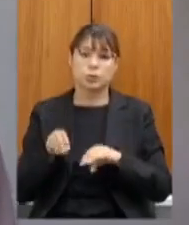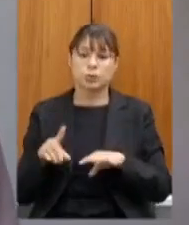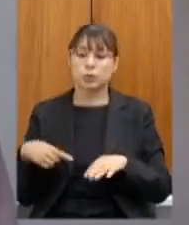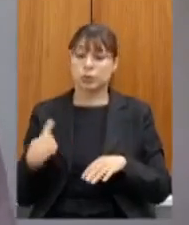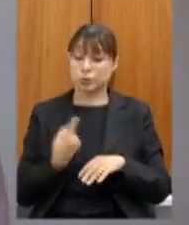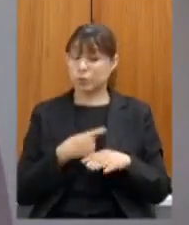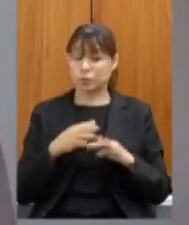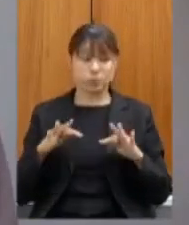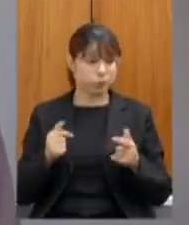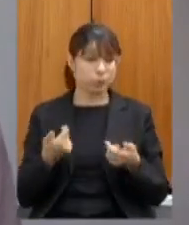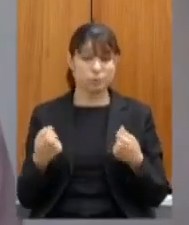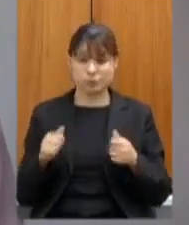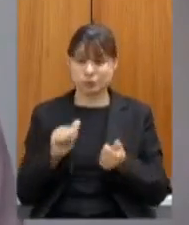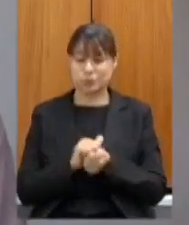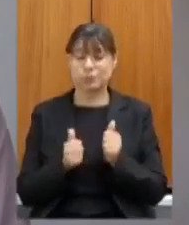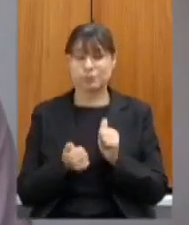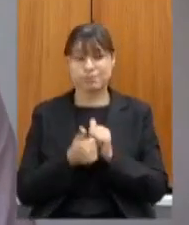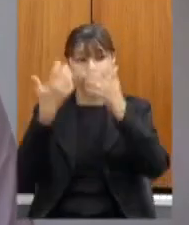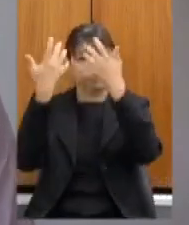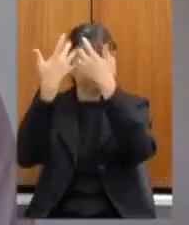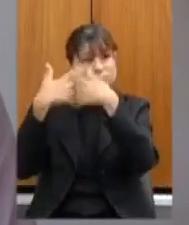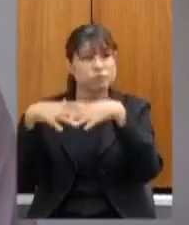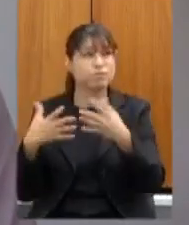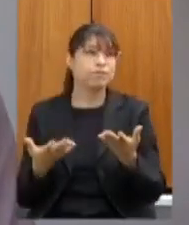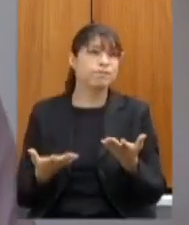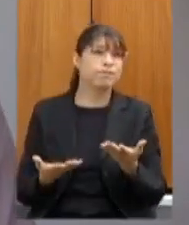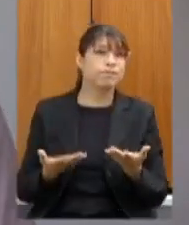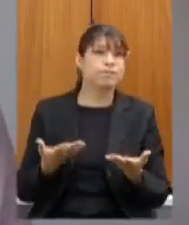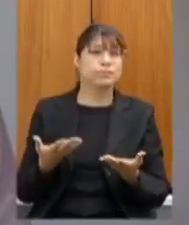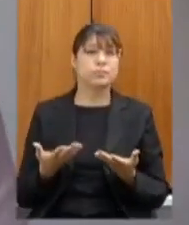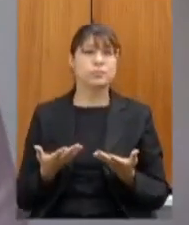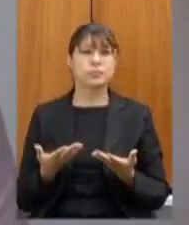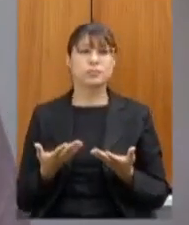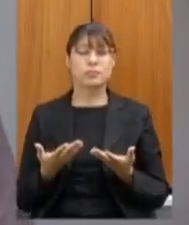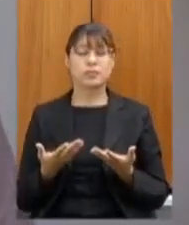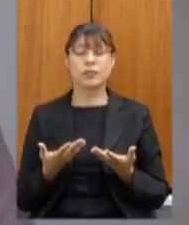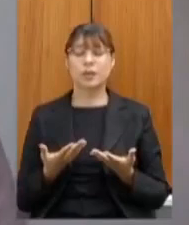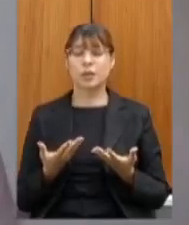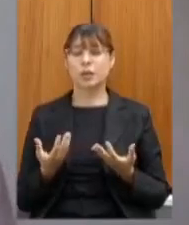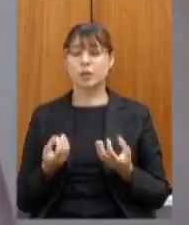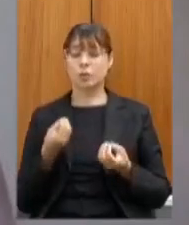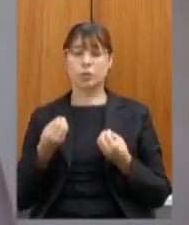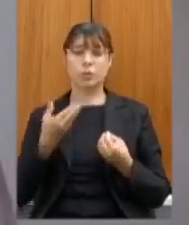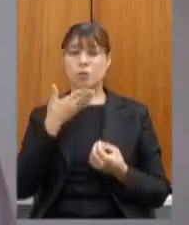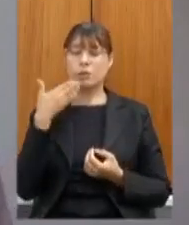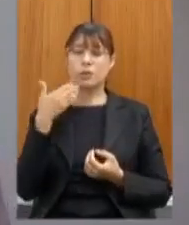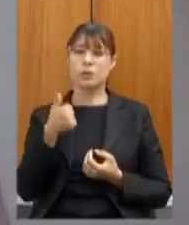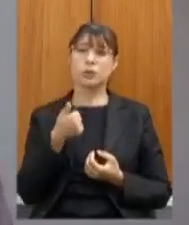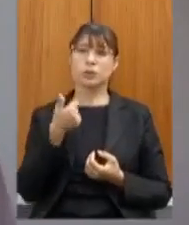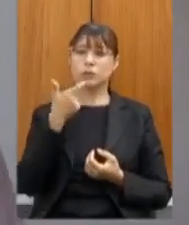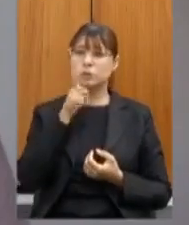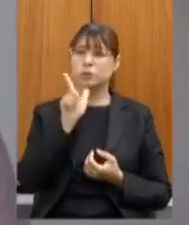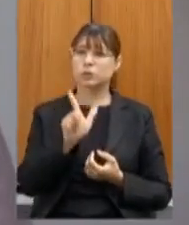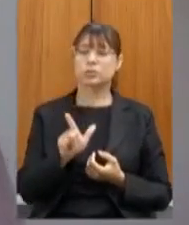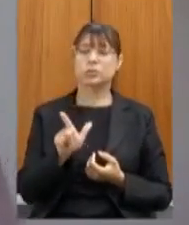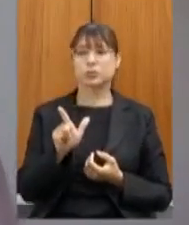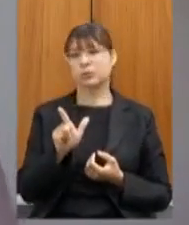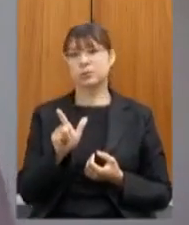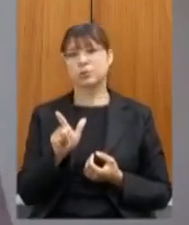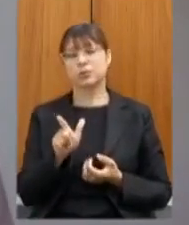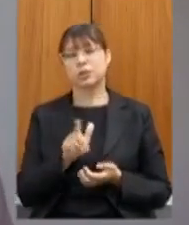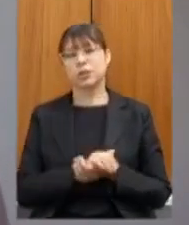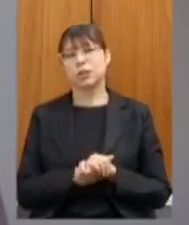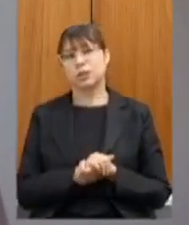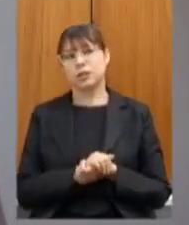adaptar e pensar qual é a condição mais propícia mais viável possível